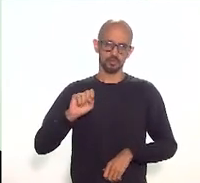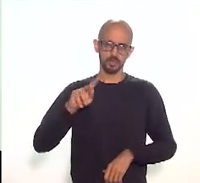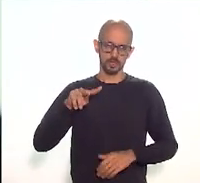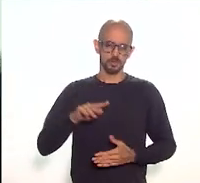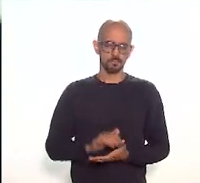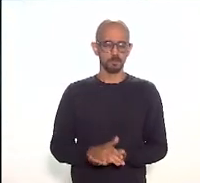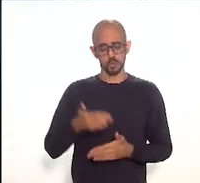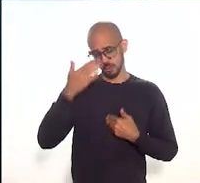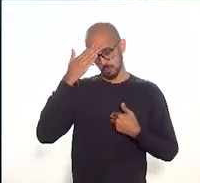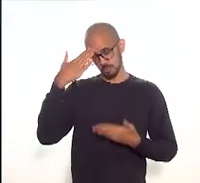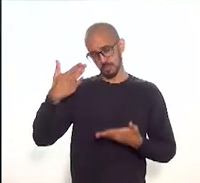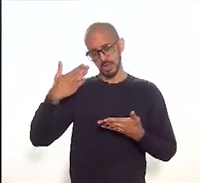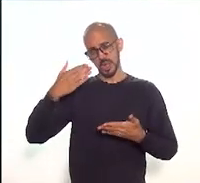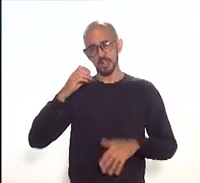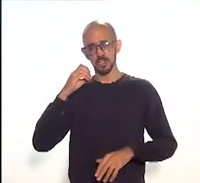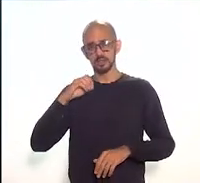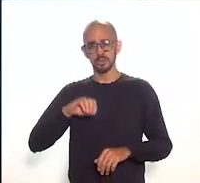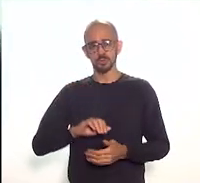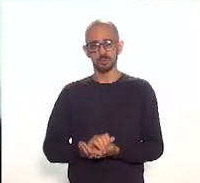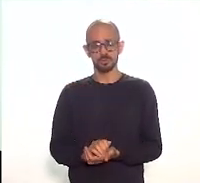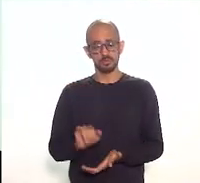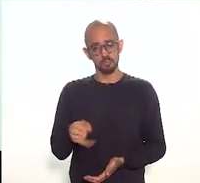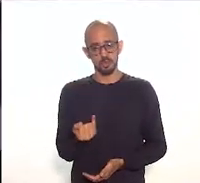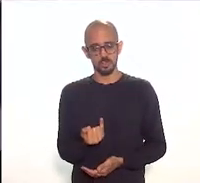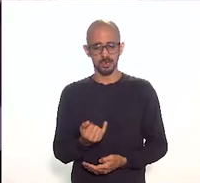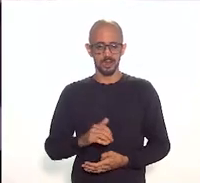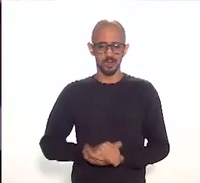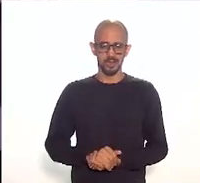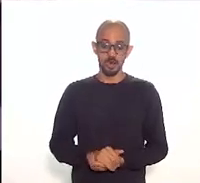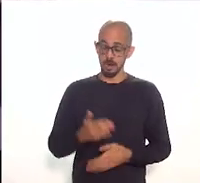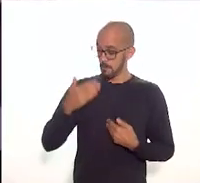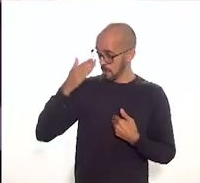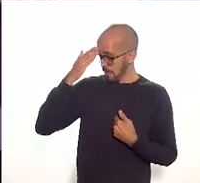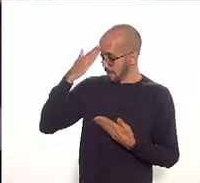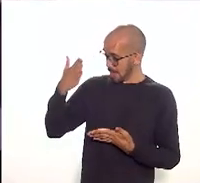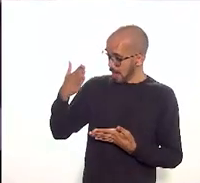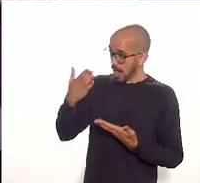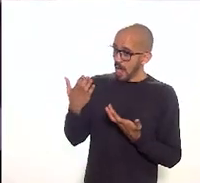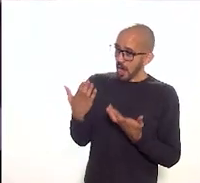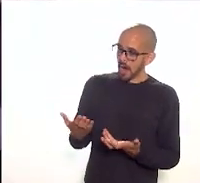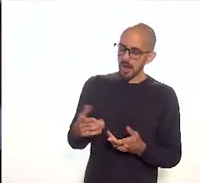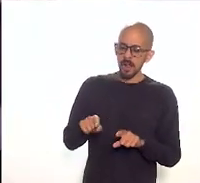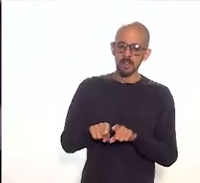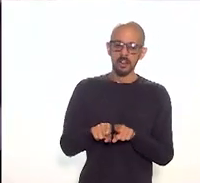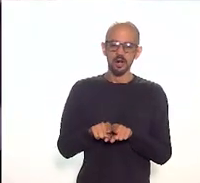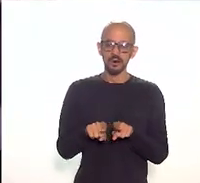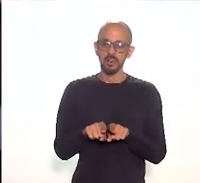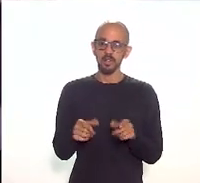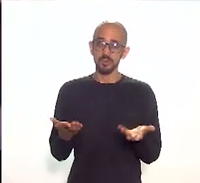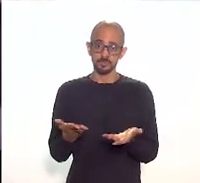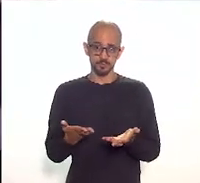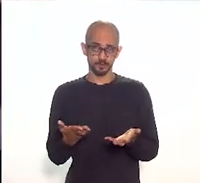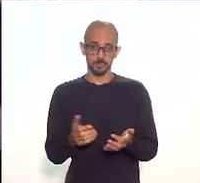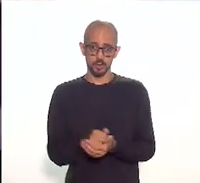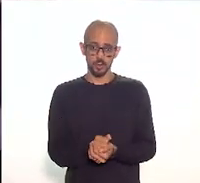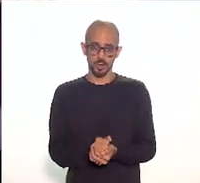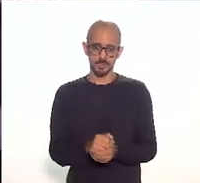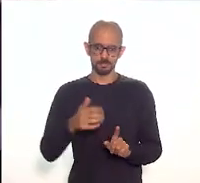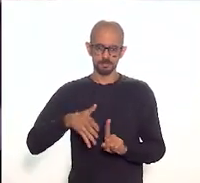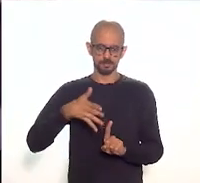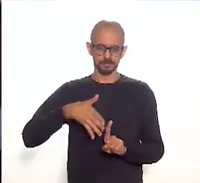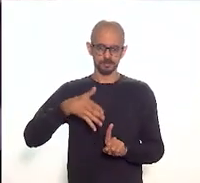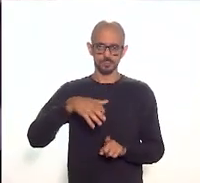Muito obrigado pela oportunidade. Obrigado. Eu gostaria de passar a palavra agora à senhora